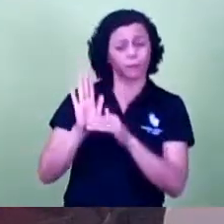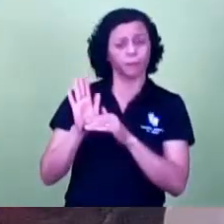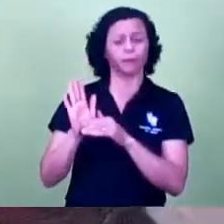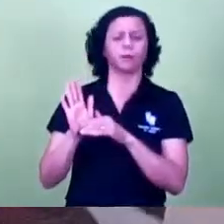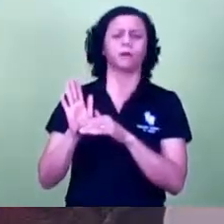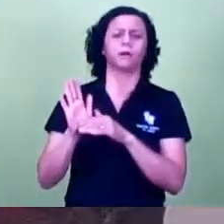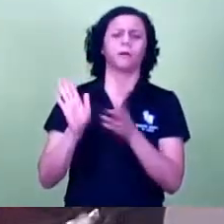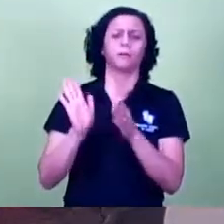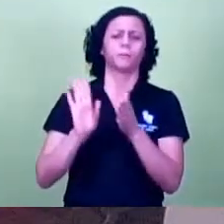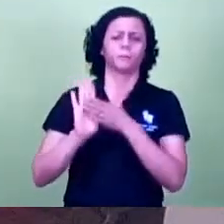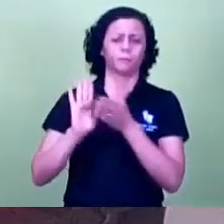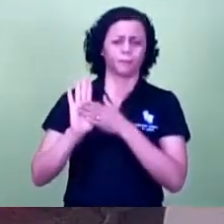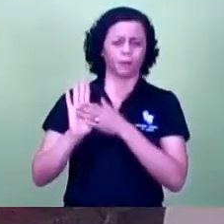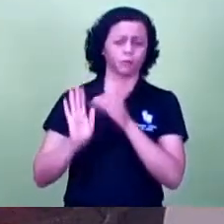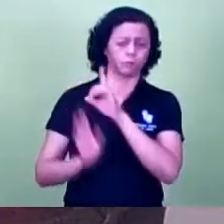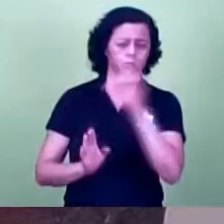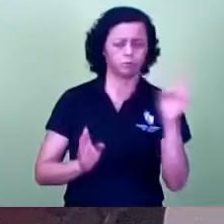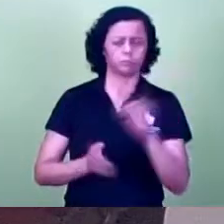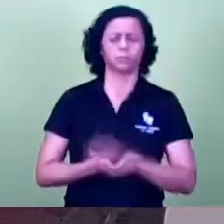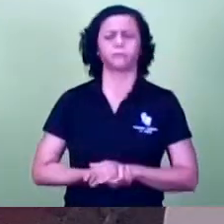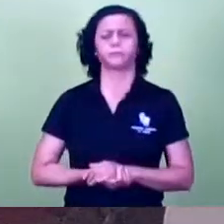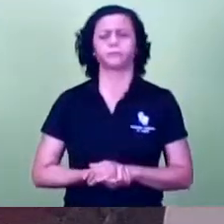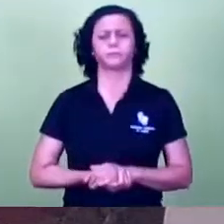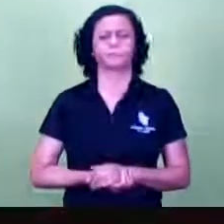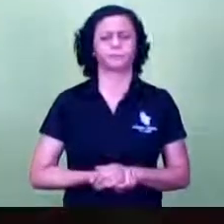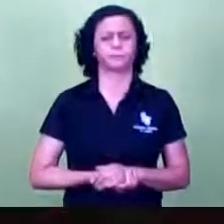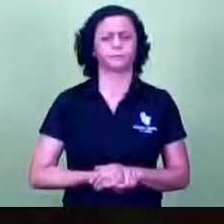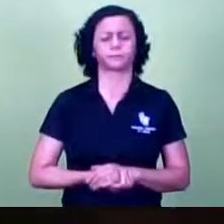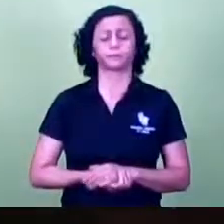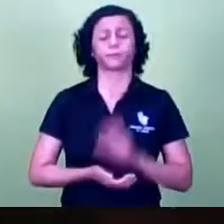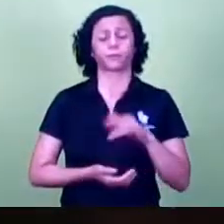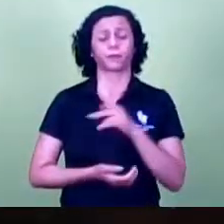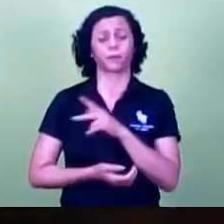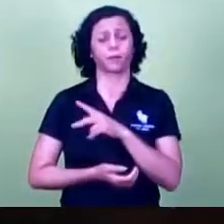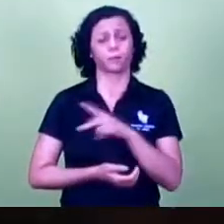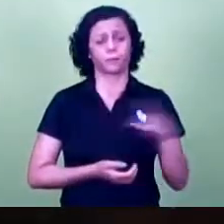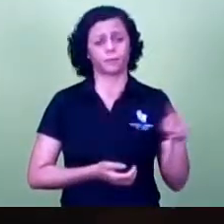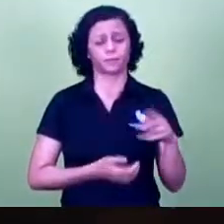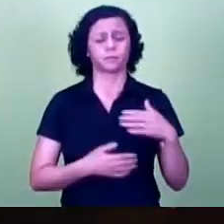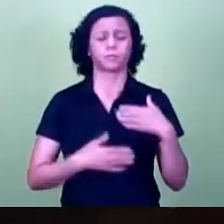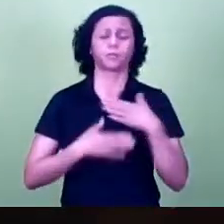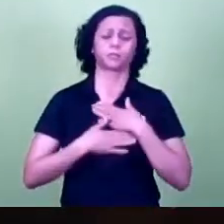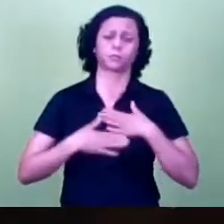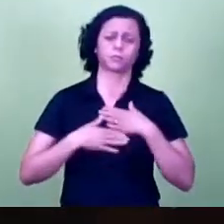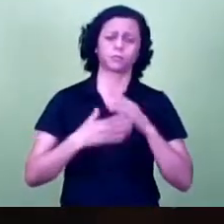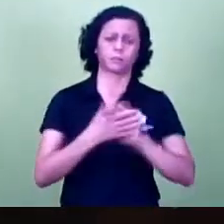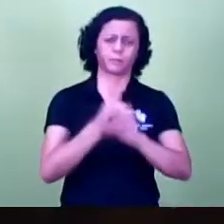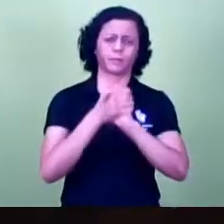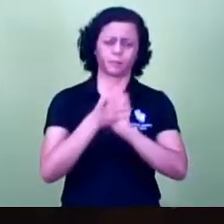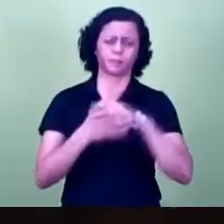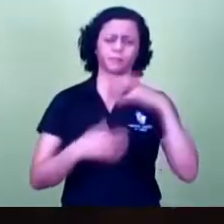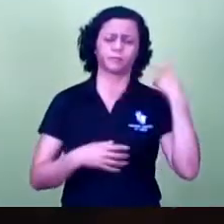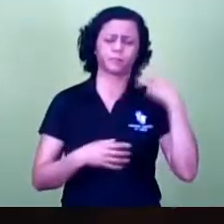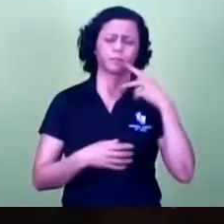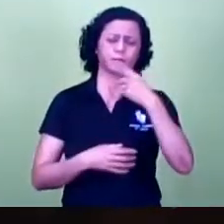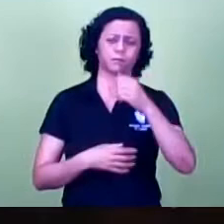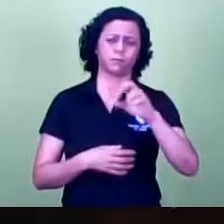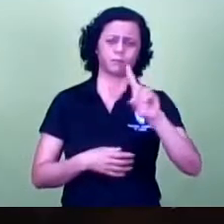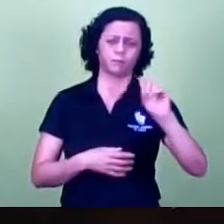Processo pela ordem, vereador Julio, senhoras Sr. Presidente, gostaria de parabenizar o vereador Pardal